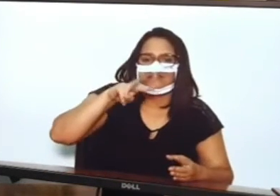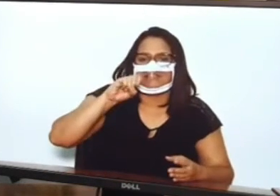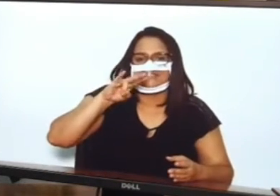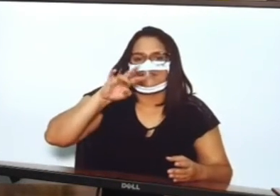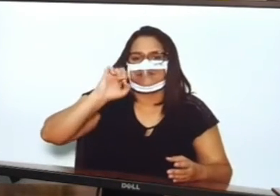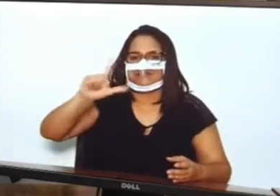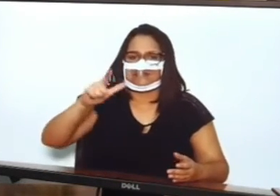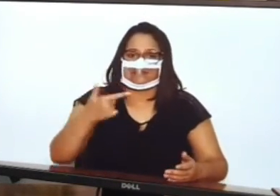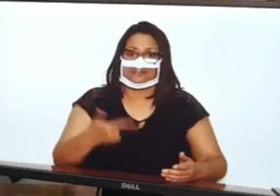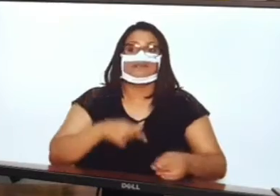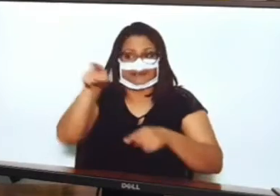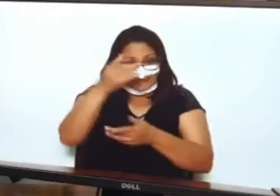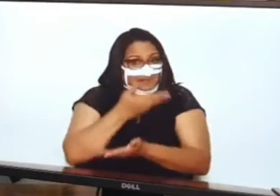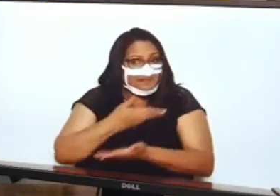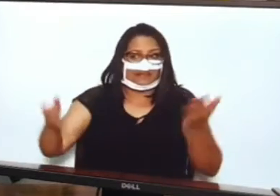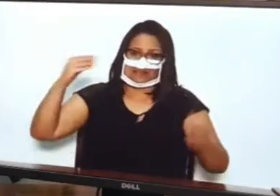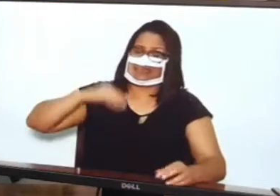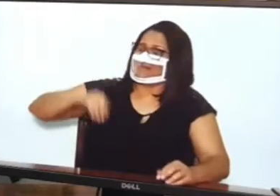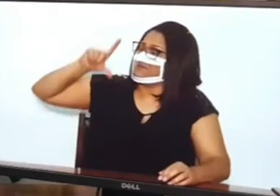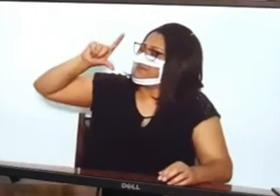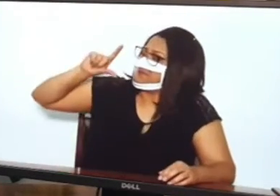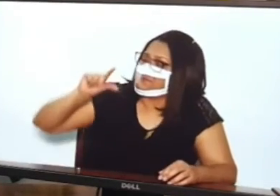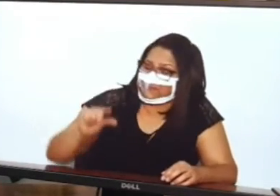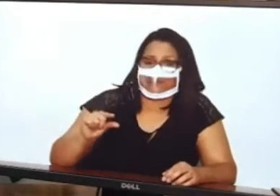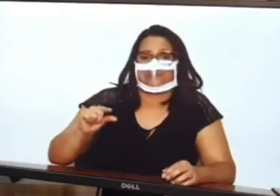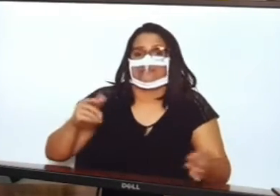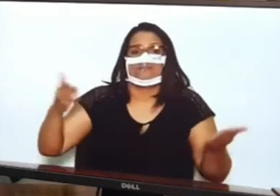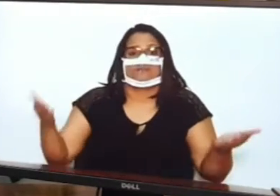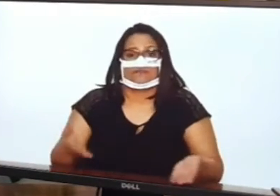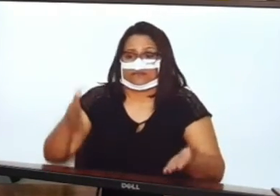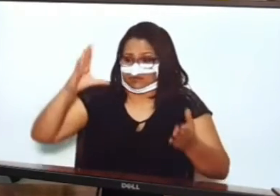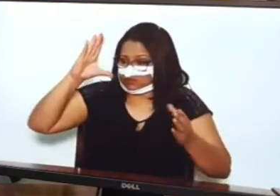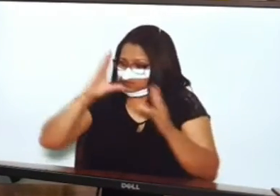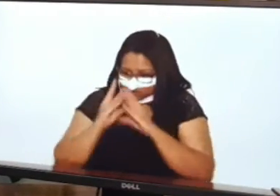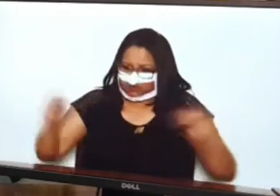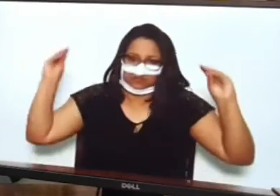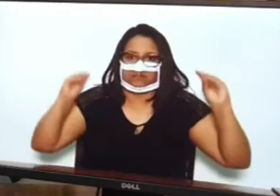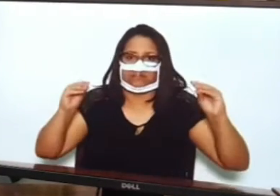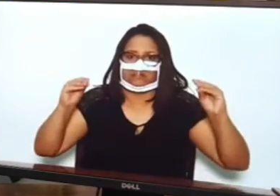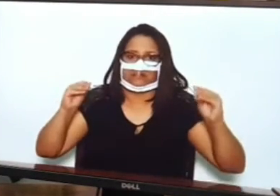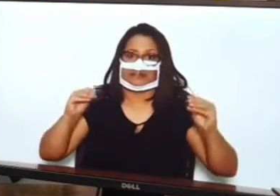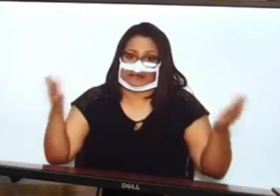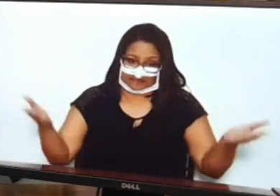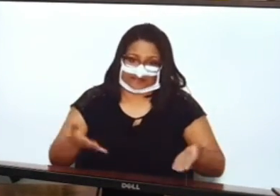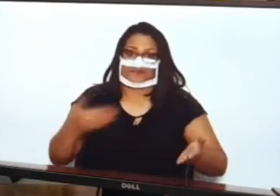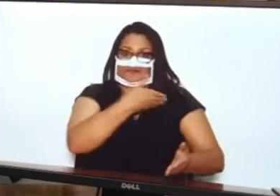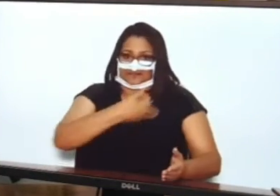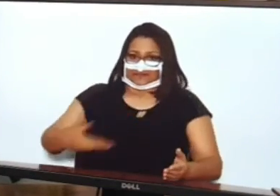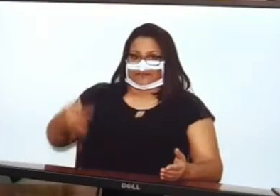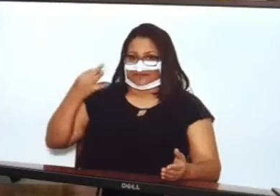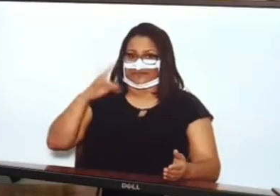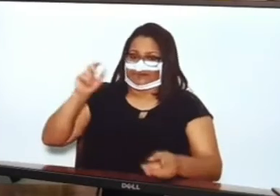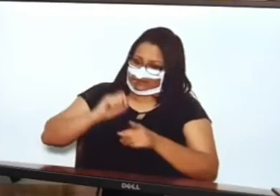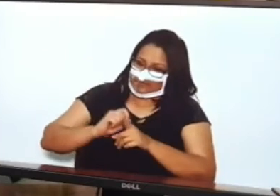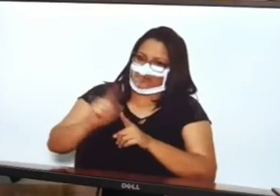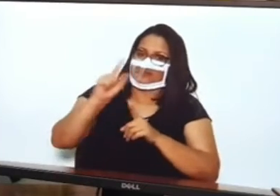na totalidade a sua renda, então sobrevendo com 600 reais, que um dia vai acabar, porque não tem como a União bancar todo mês,